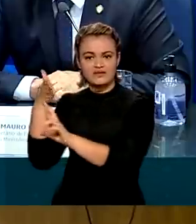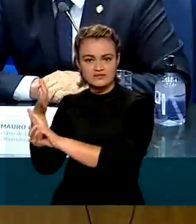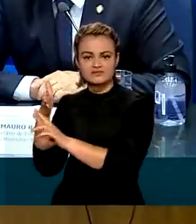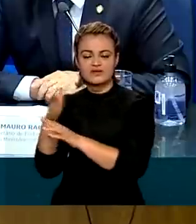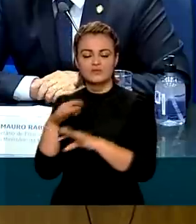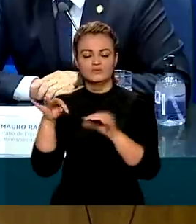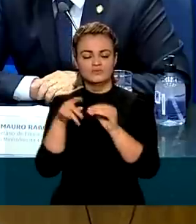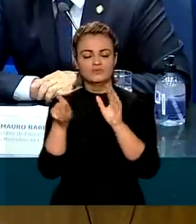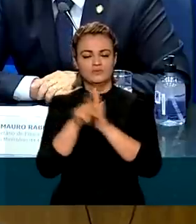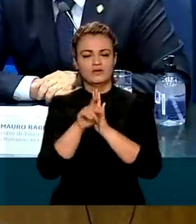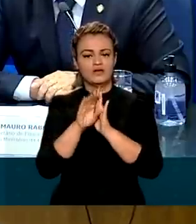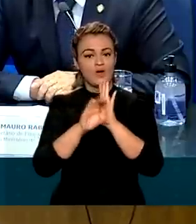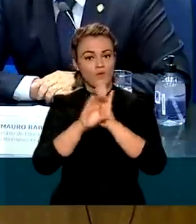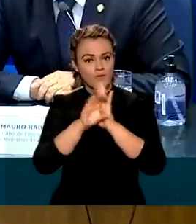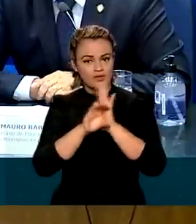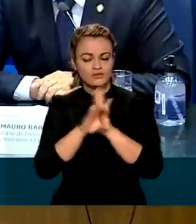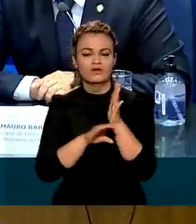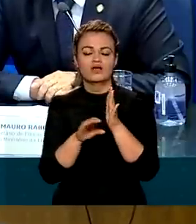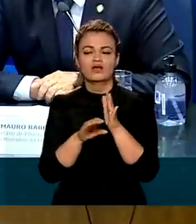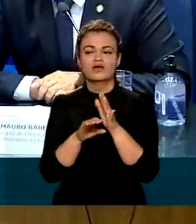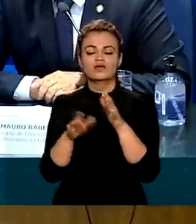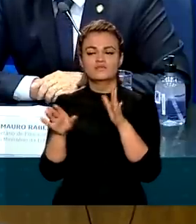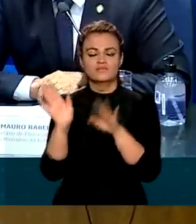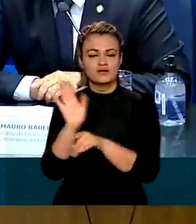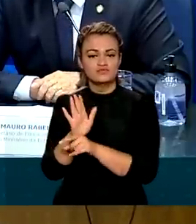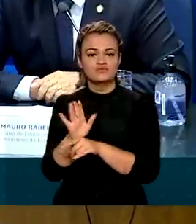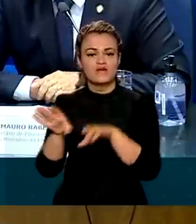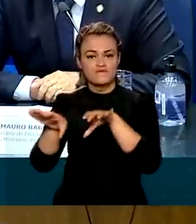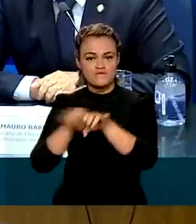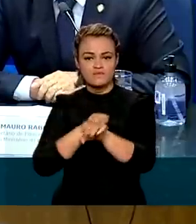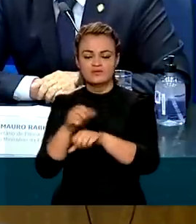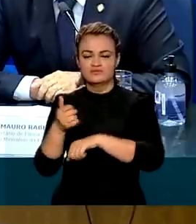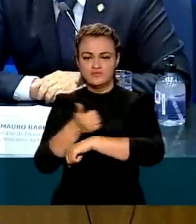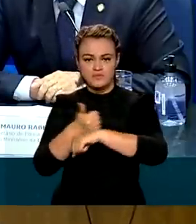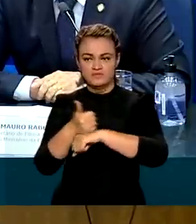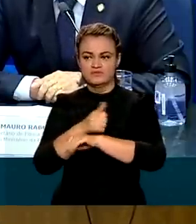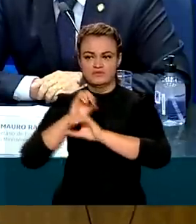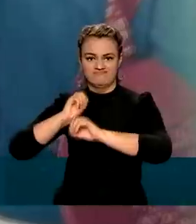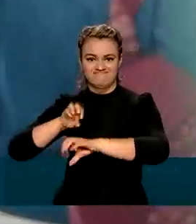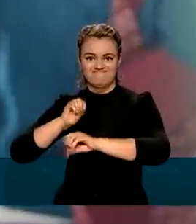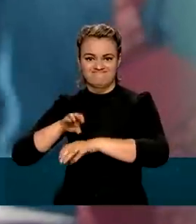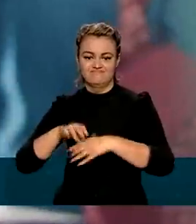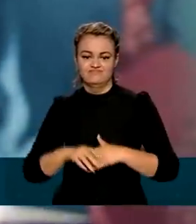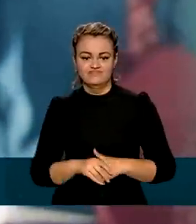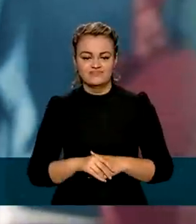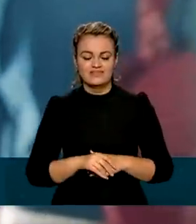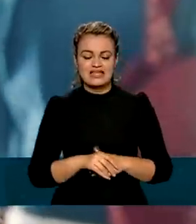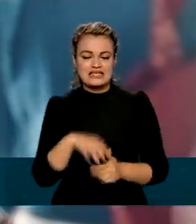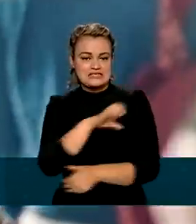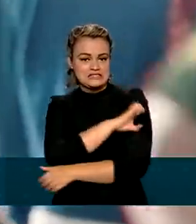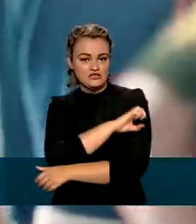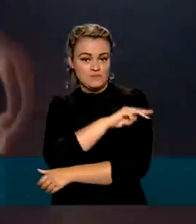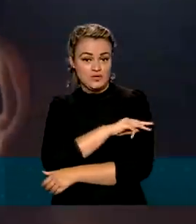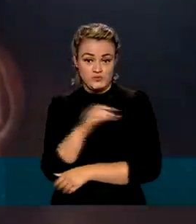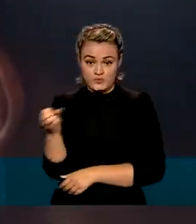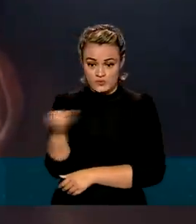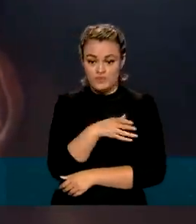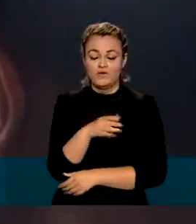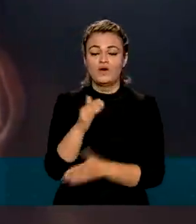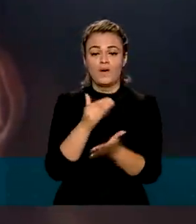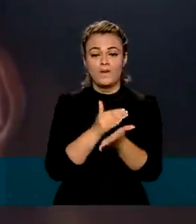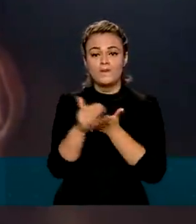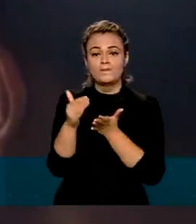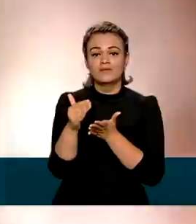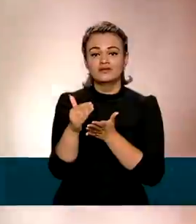curriculares e para a formação dos profissionais de educação. O novo ensino médio começa a ser